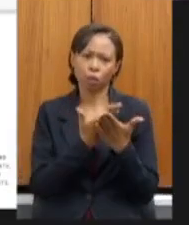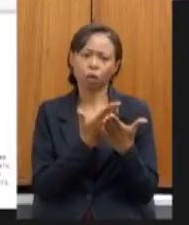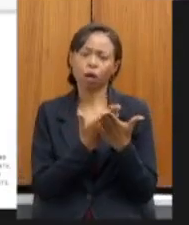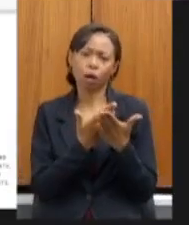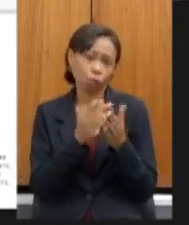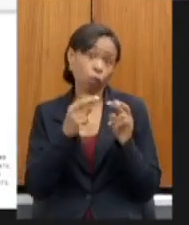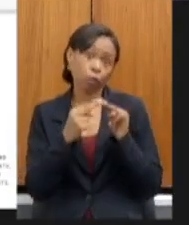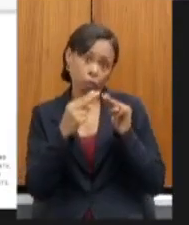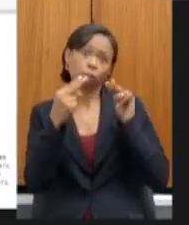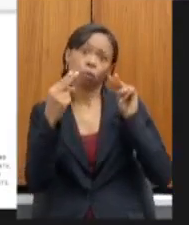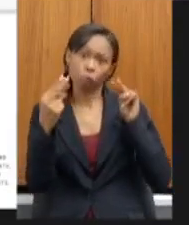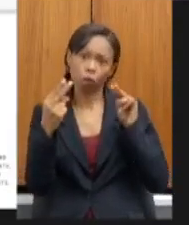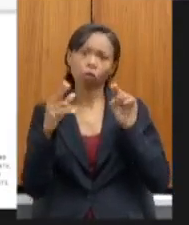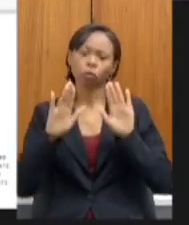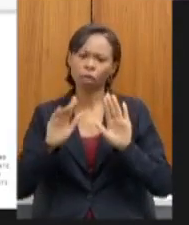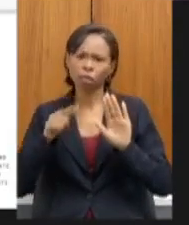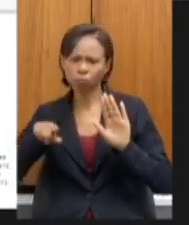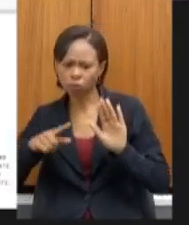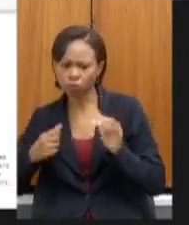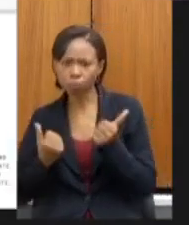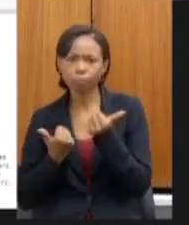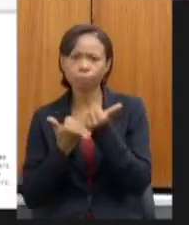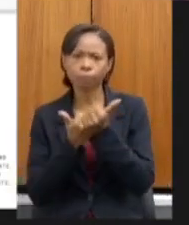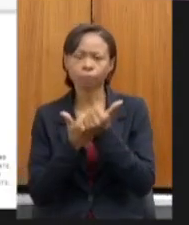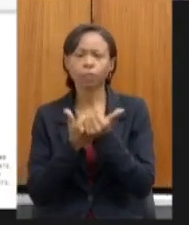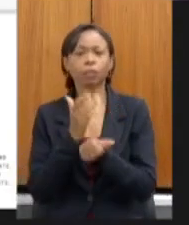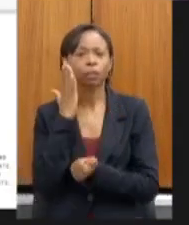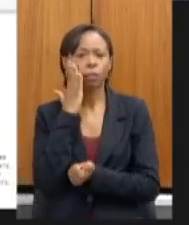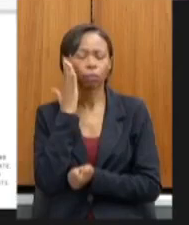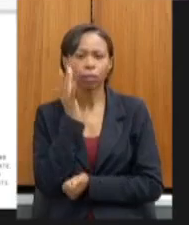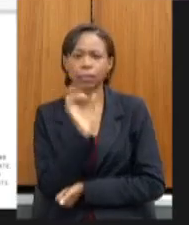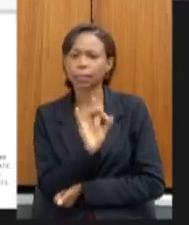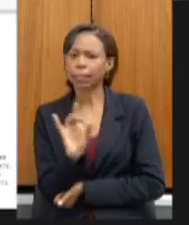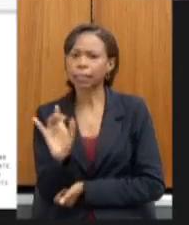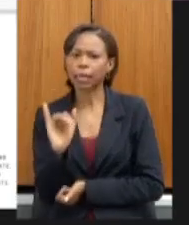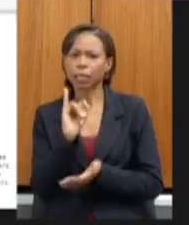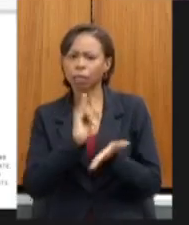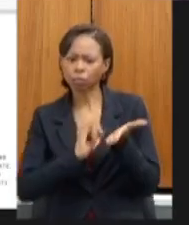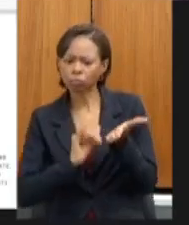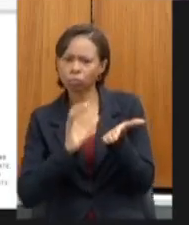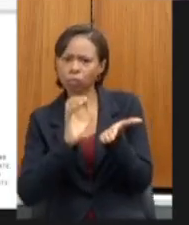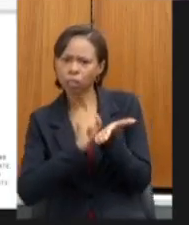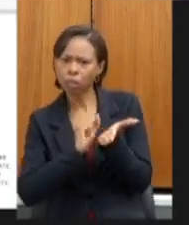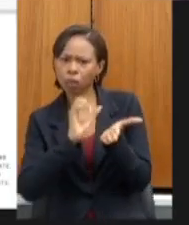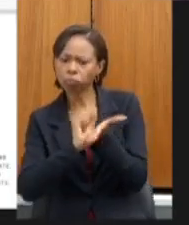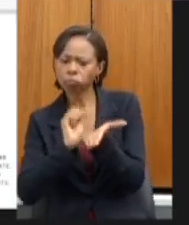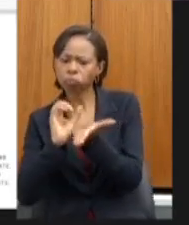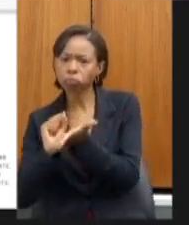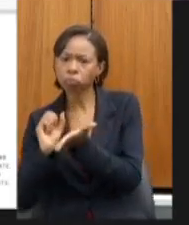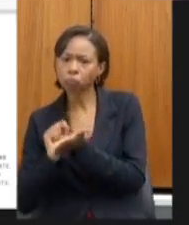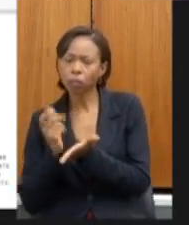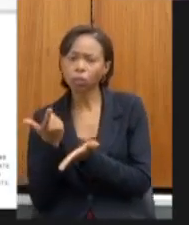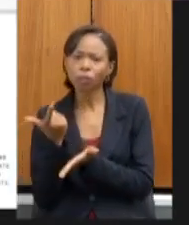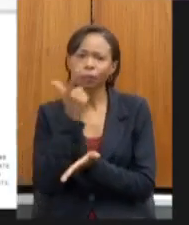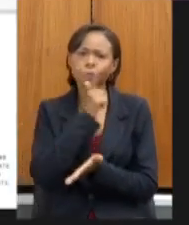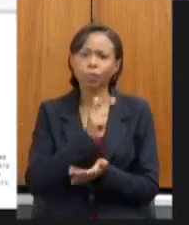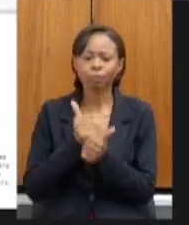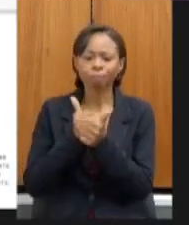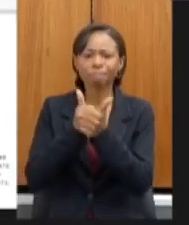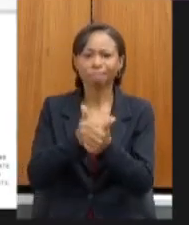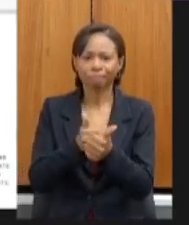remoto com todo o apoio e sabemos cada matrícula de cada um conseguimos fazer esse acompanhamento nominalmente por favor